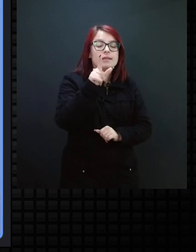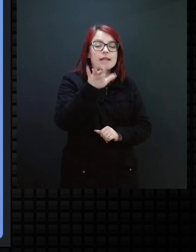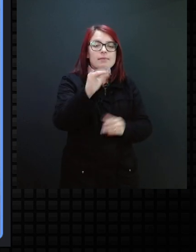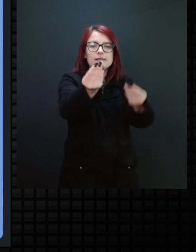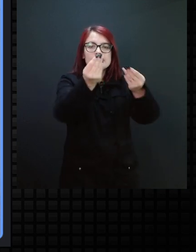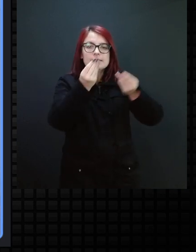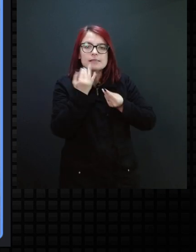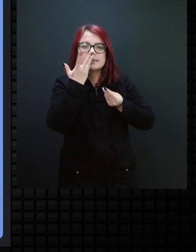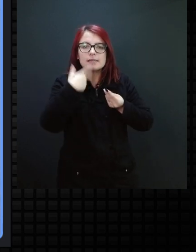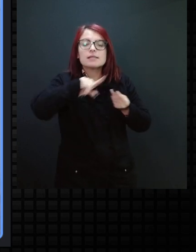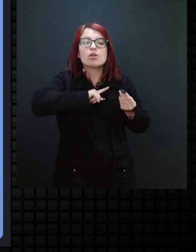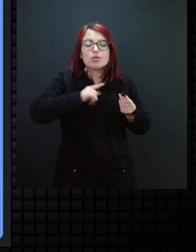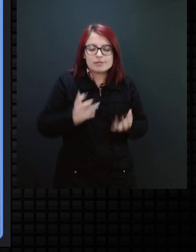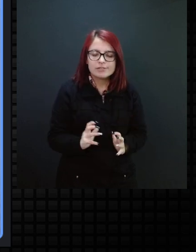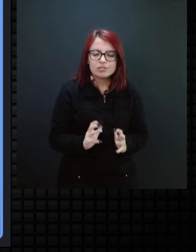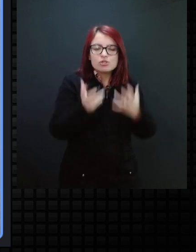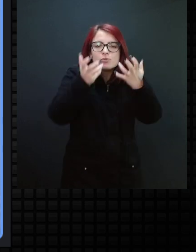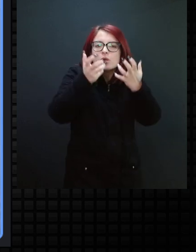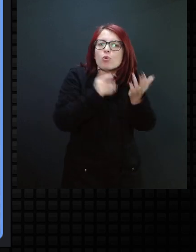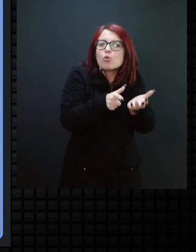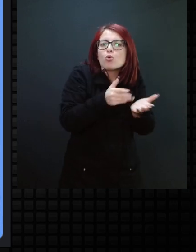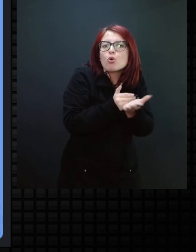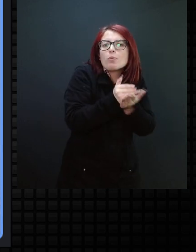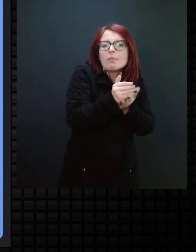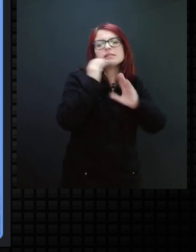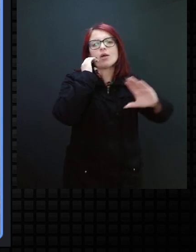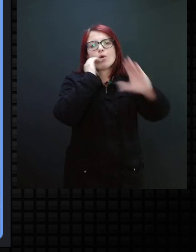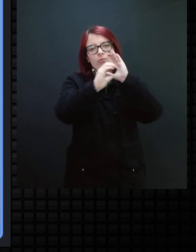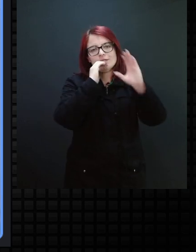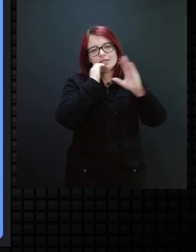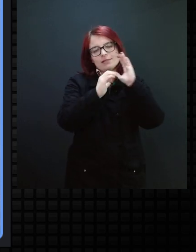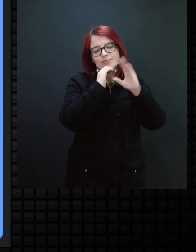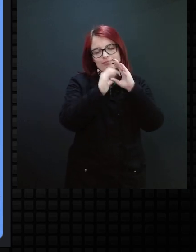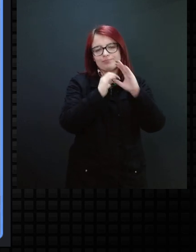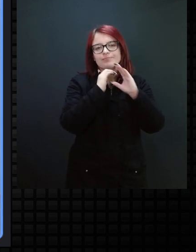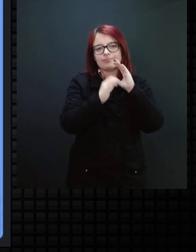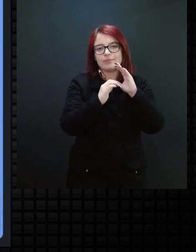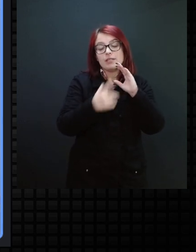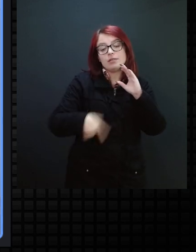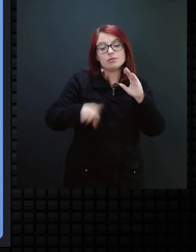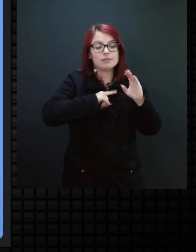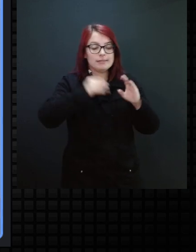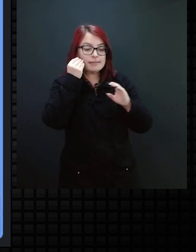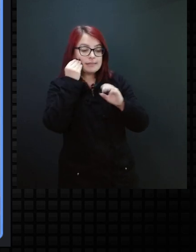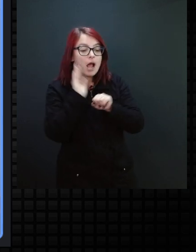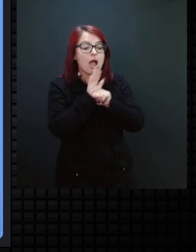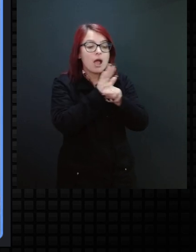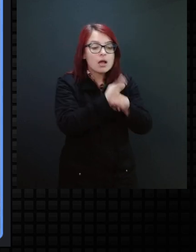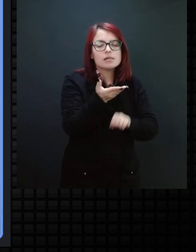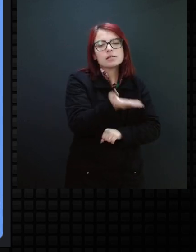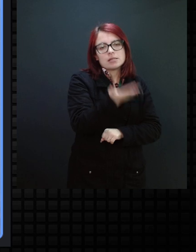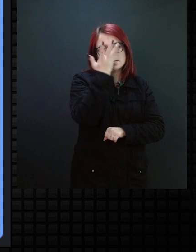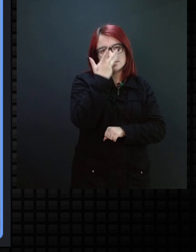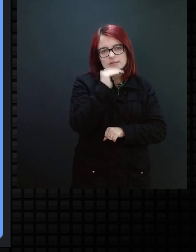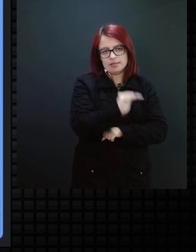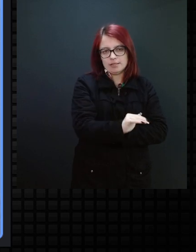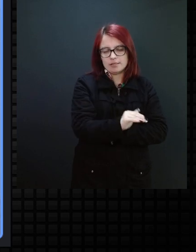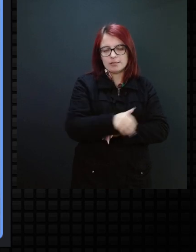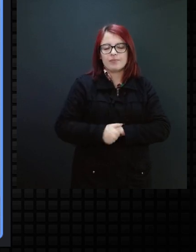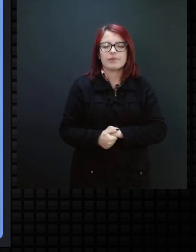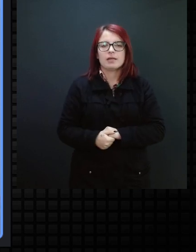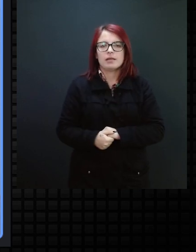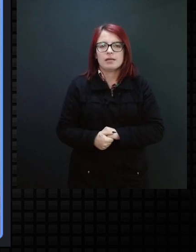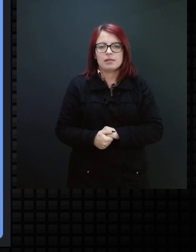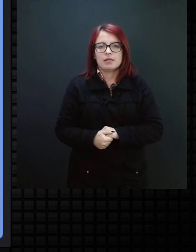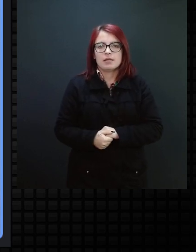de iniciar a comunicação, e basicamente, né, professor, de auxiliar essas crianças, né, então, assim, perdão,